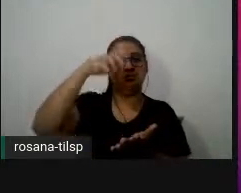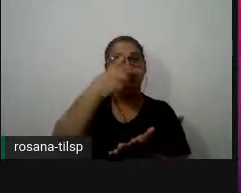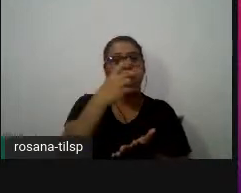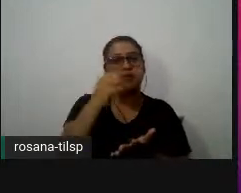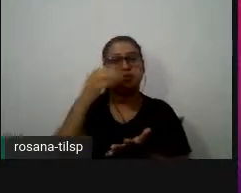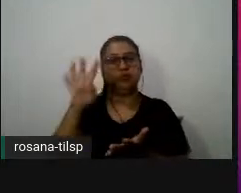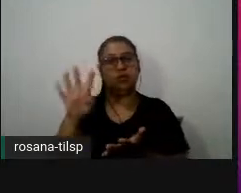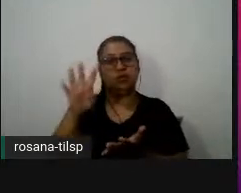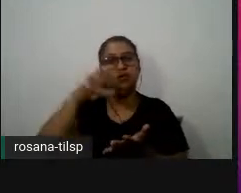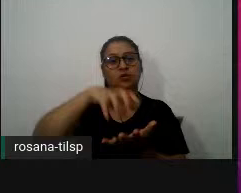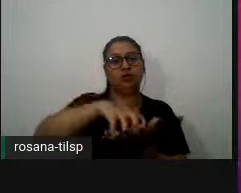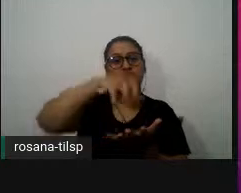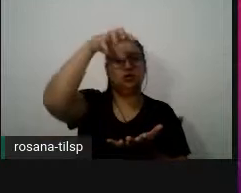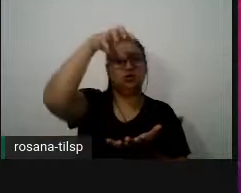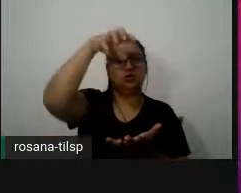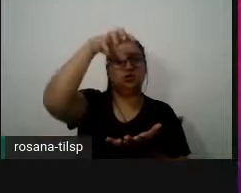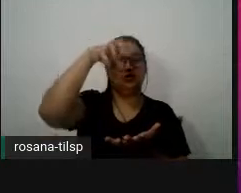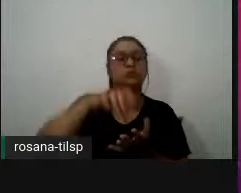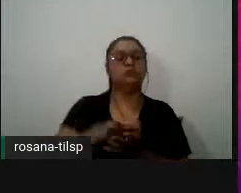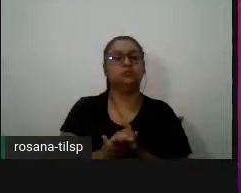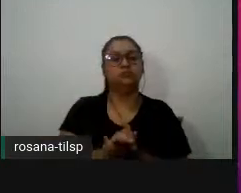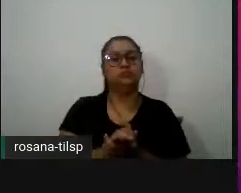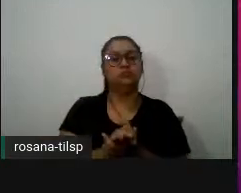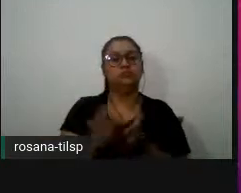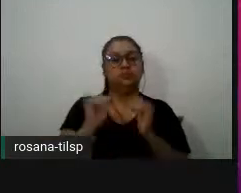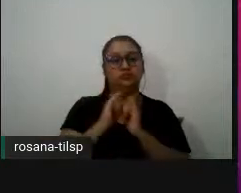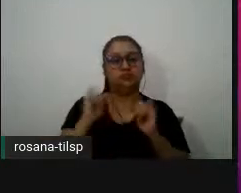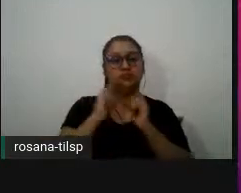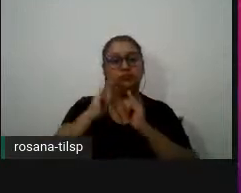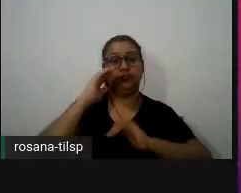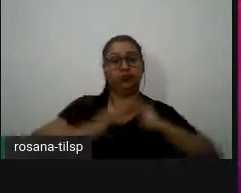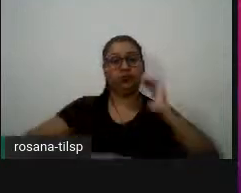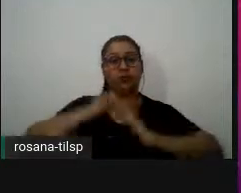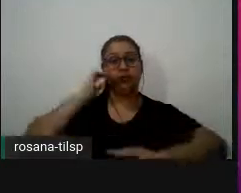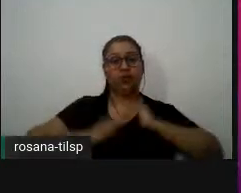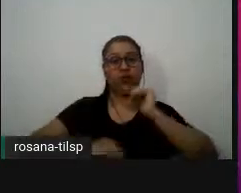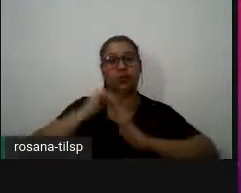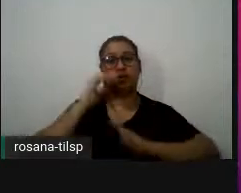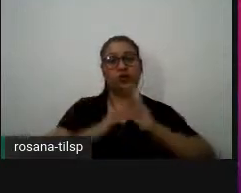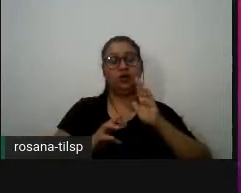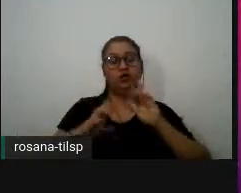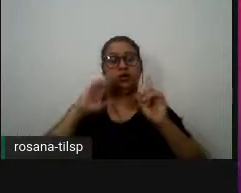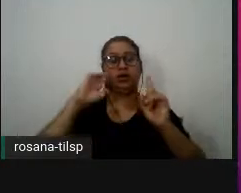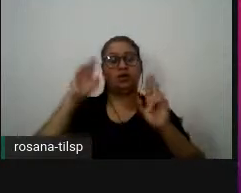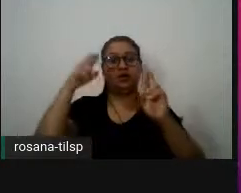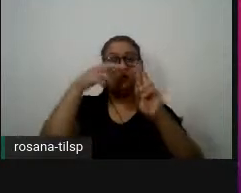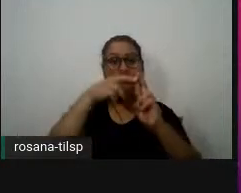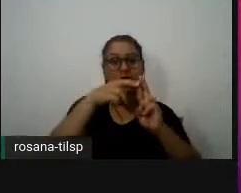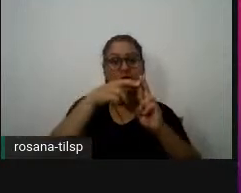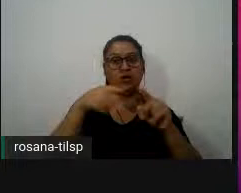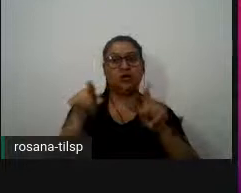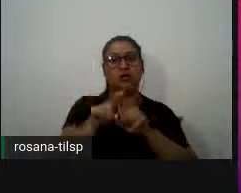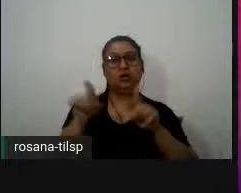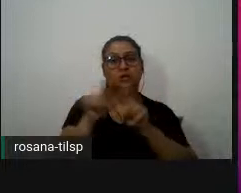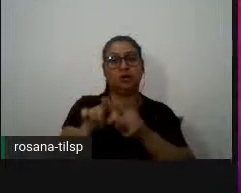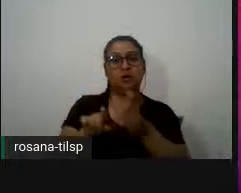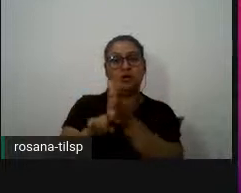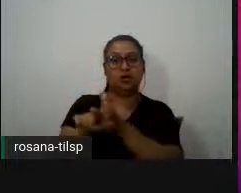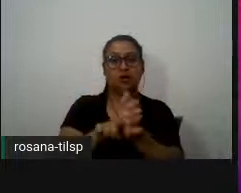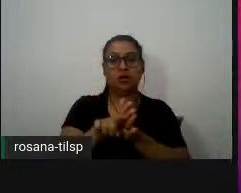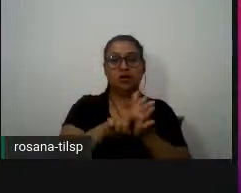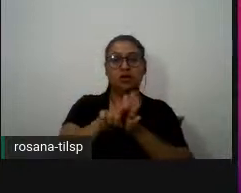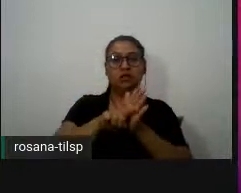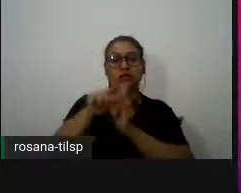realmente informam as práticas sociais de referência e da investigação desenvolvida na área da